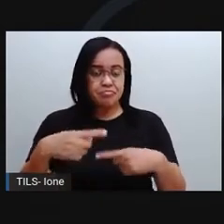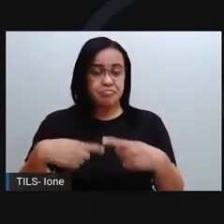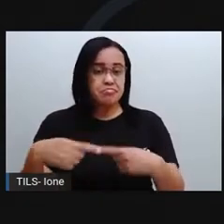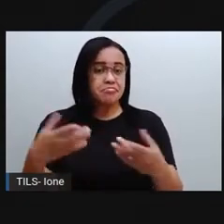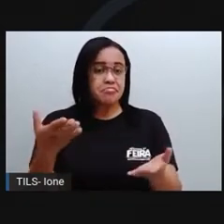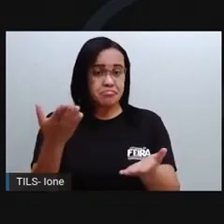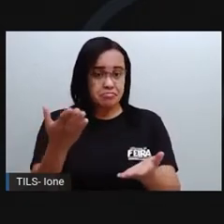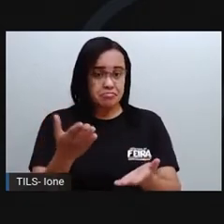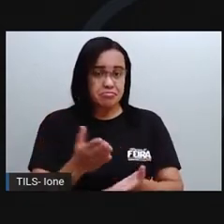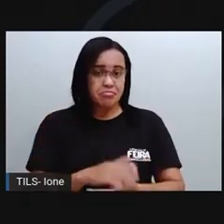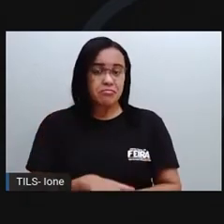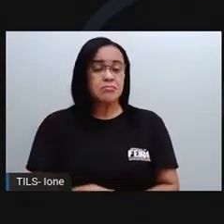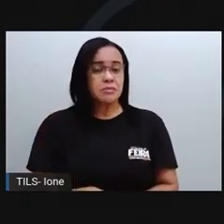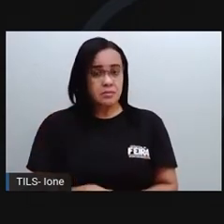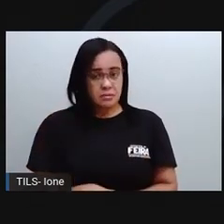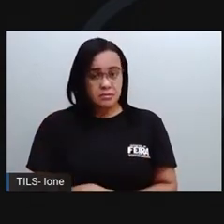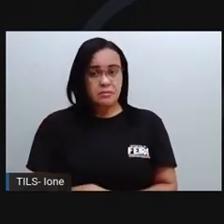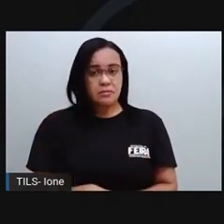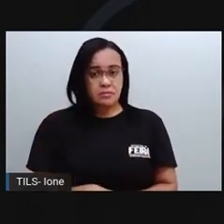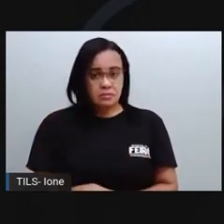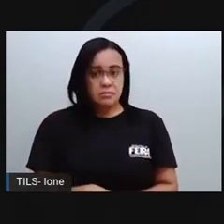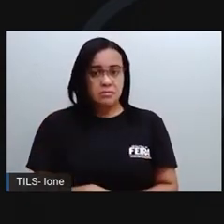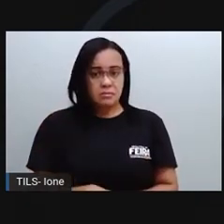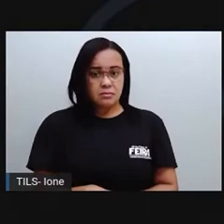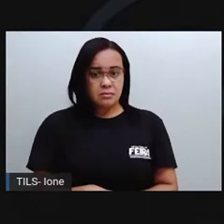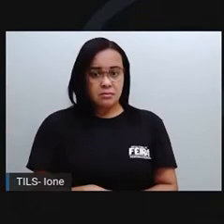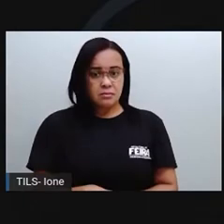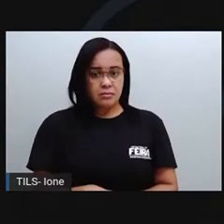O que